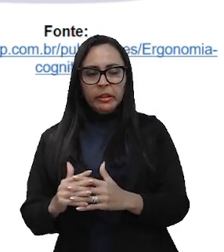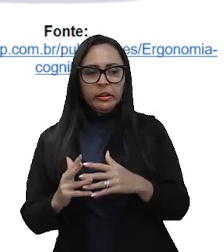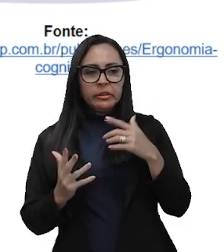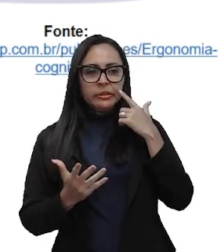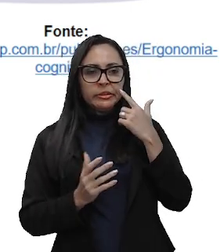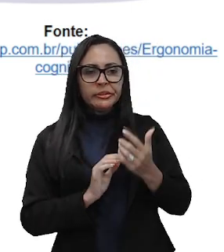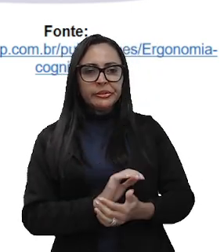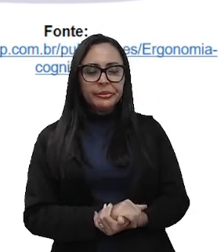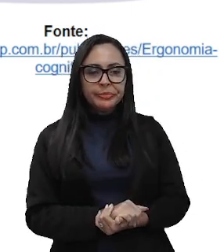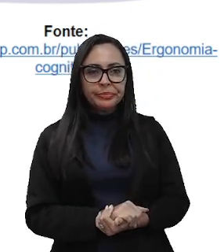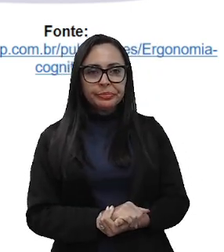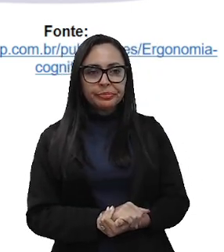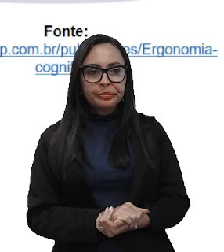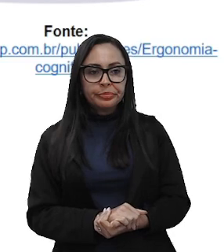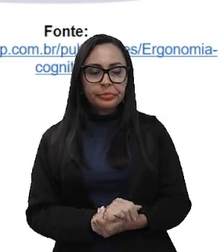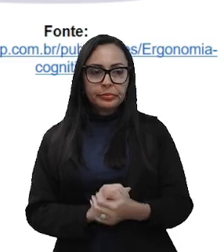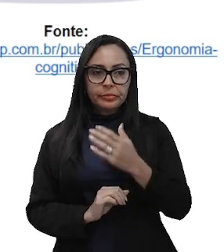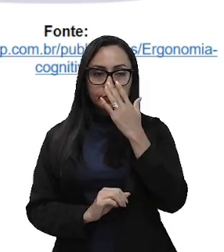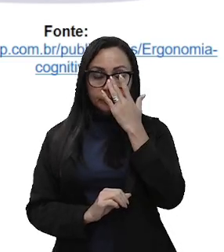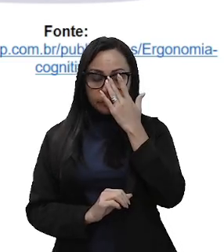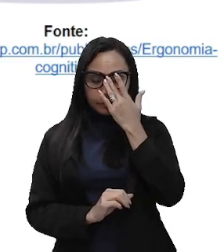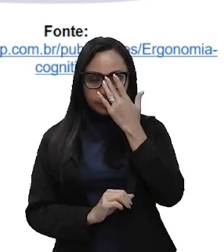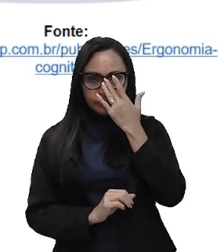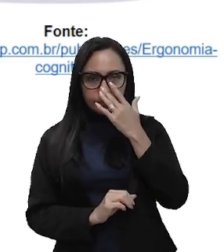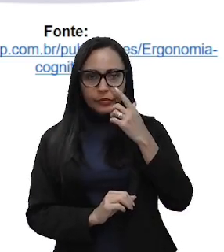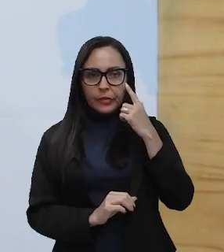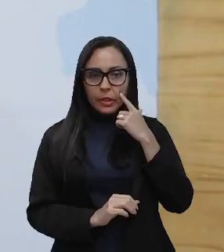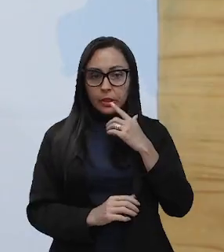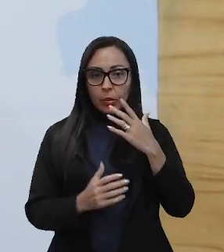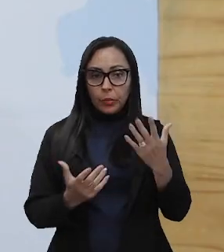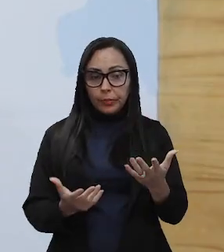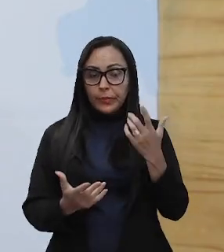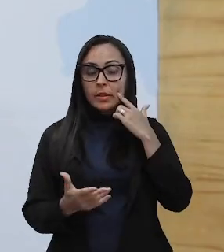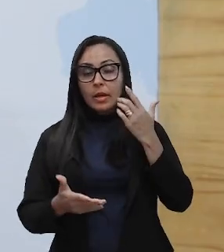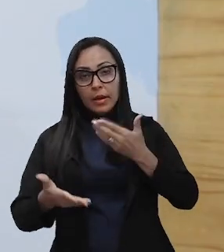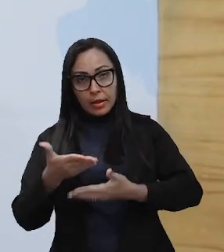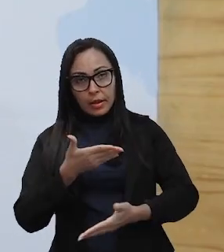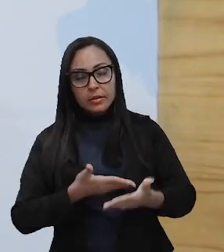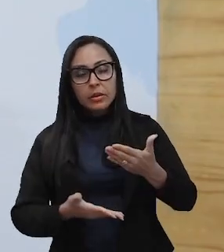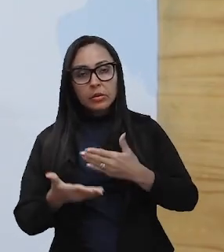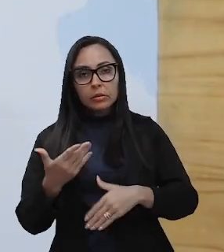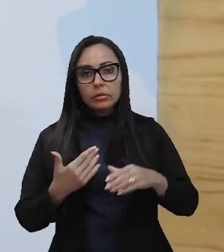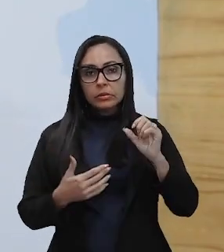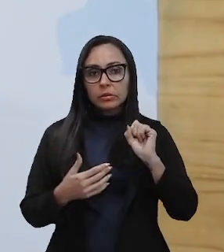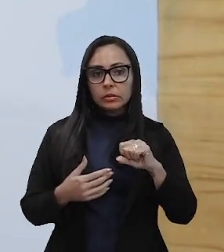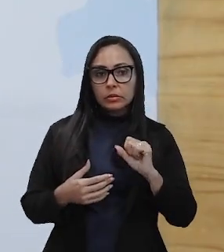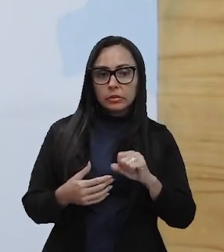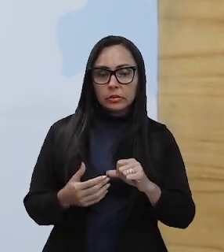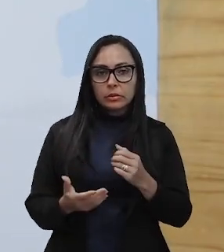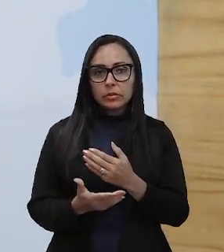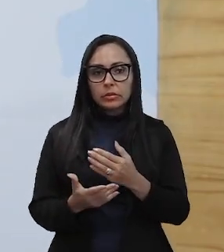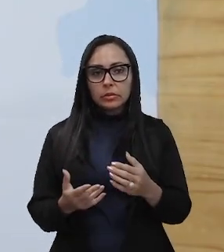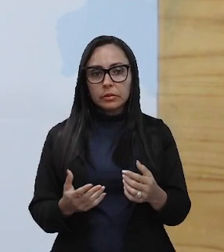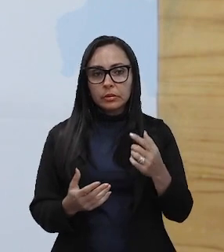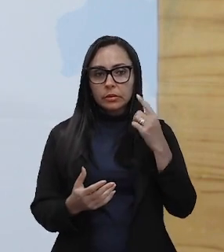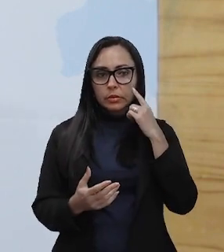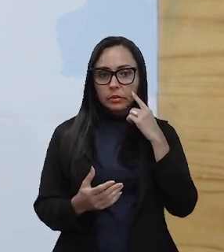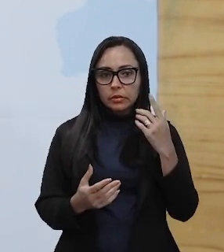trabalho. Então, trazendo mais uma vez a relação da ergonomia